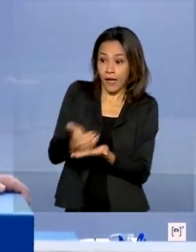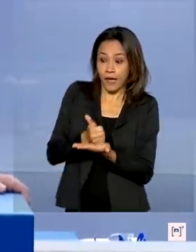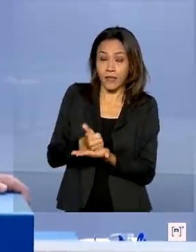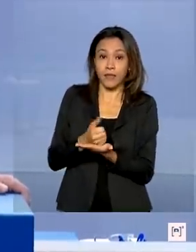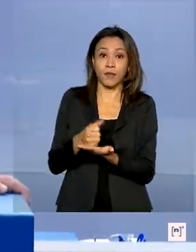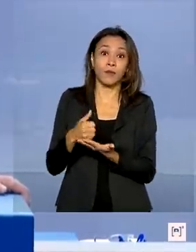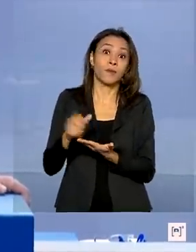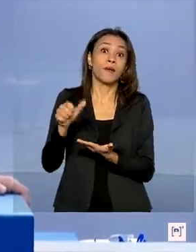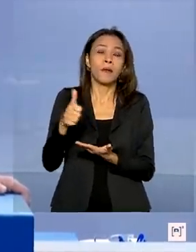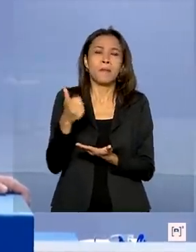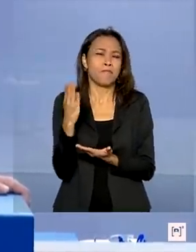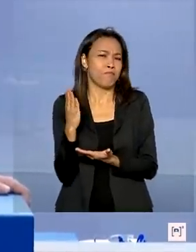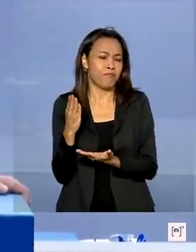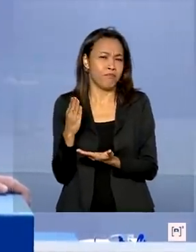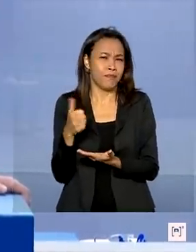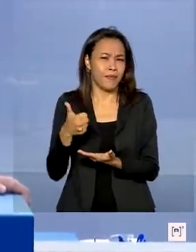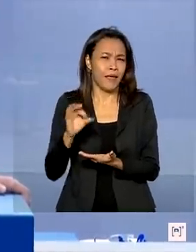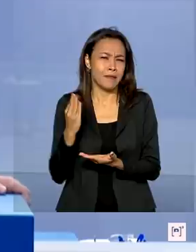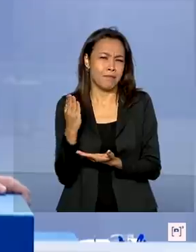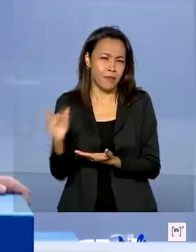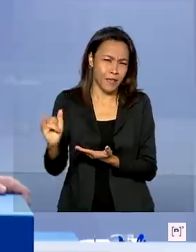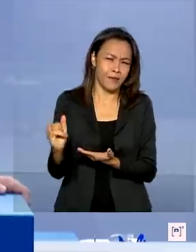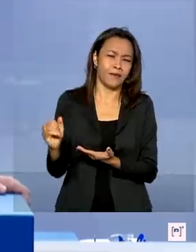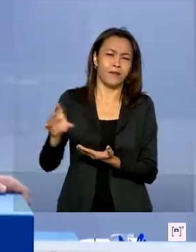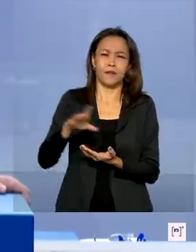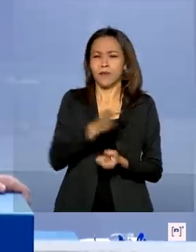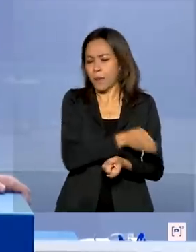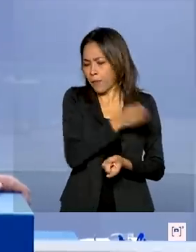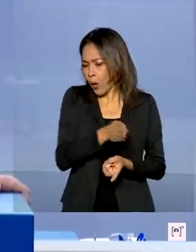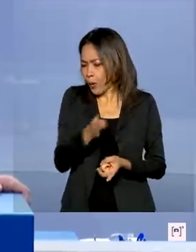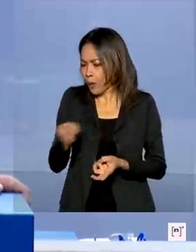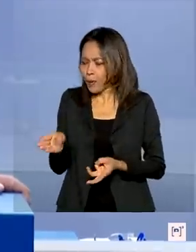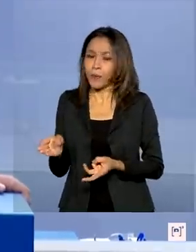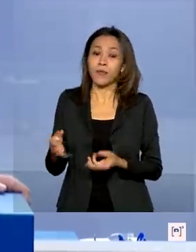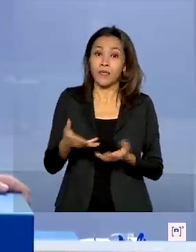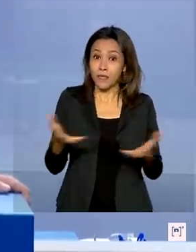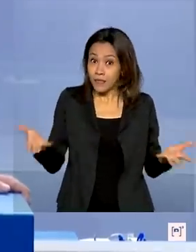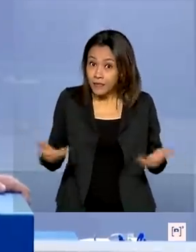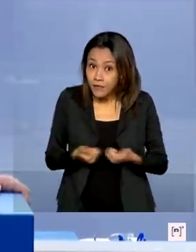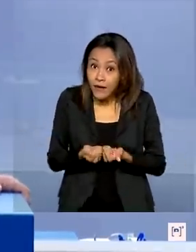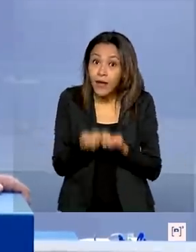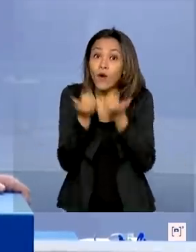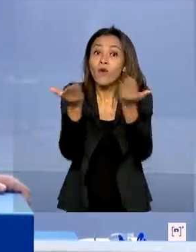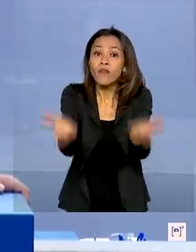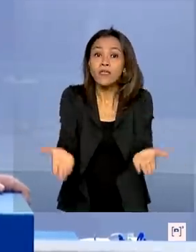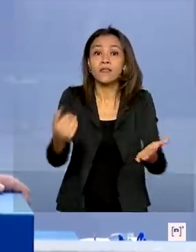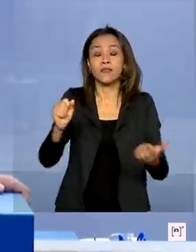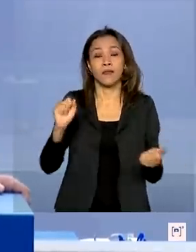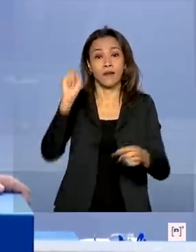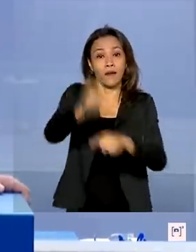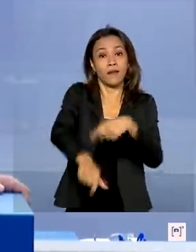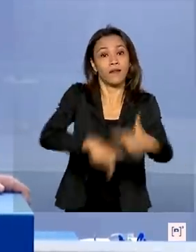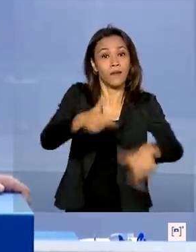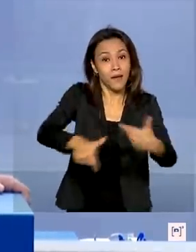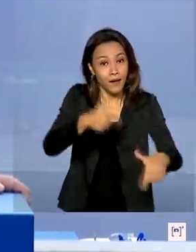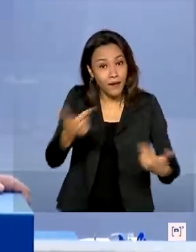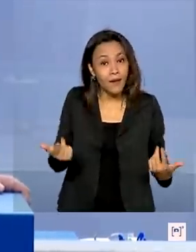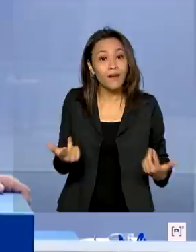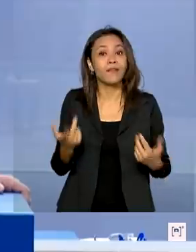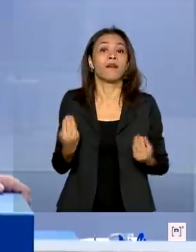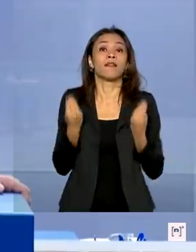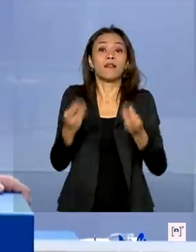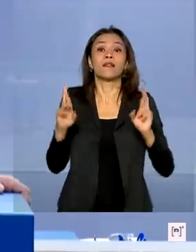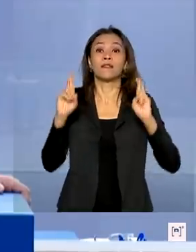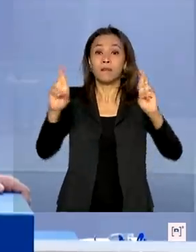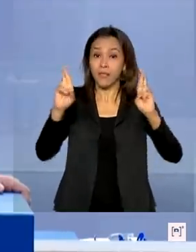outorgas, mas sobretudo, depois de gerar empregos, esperança e mostrar que